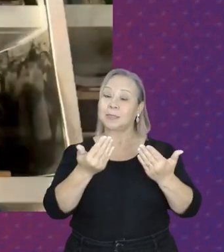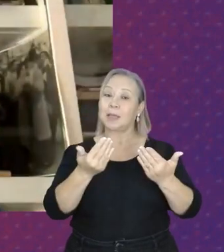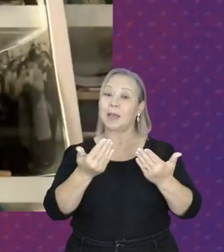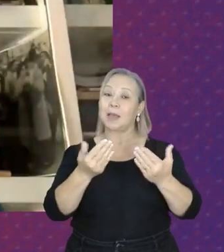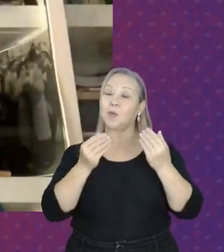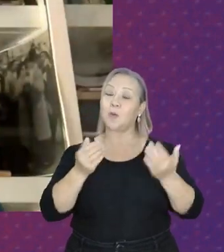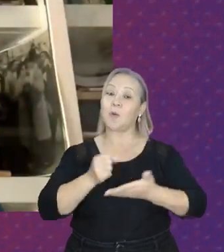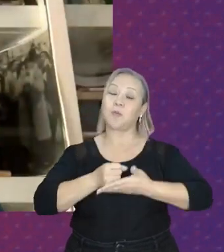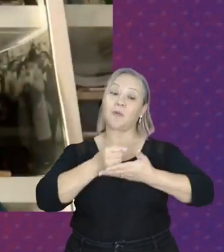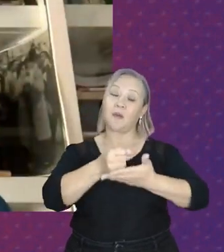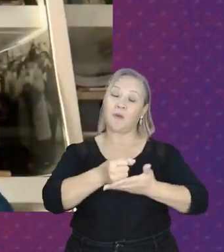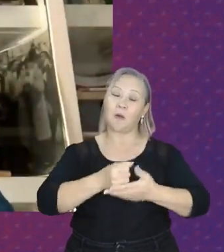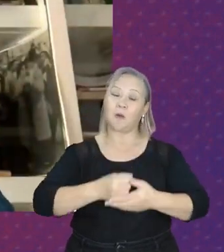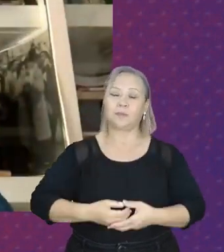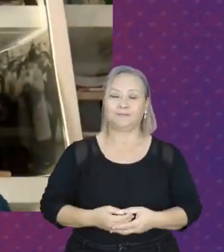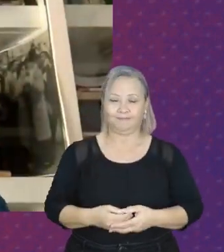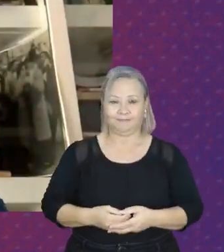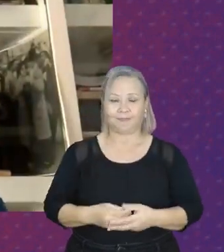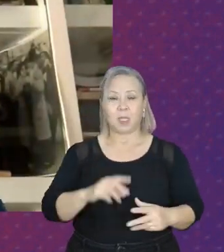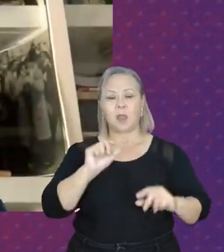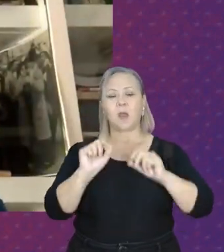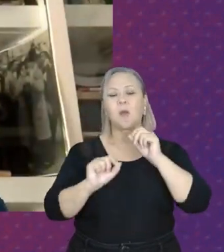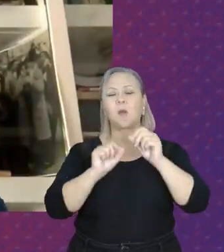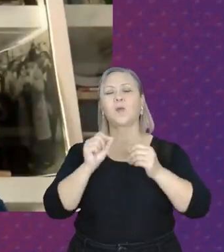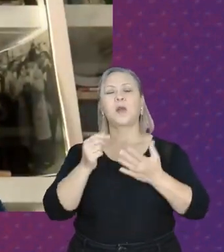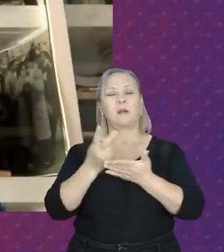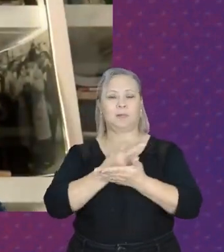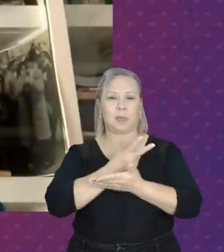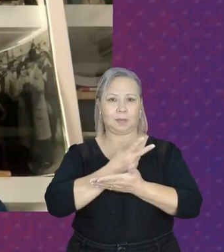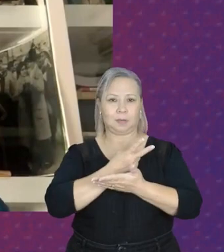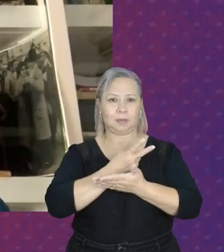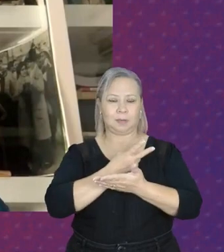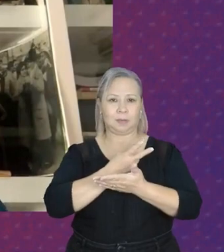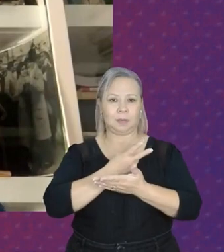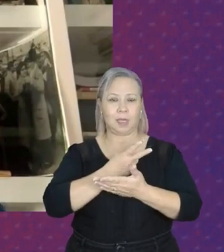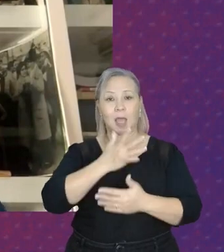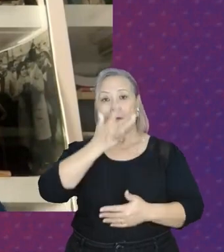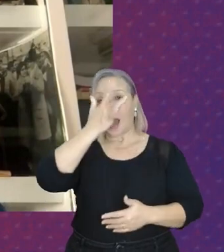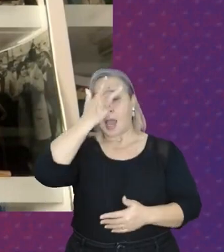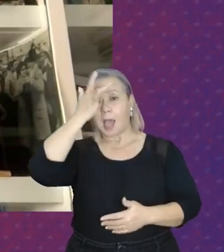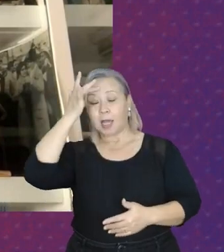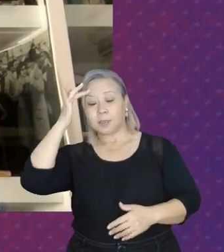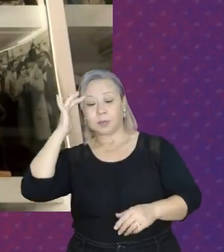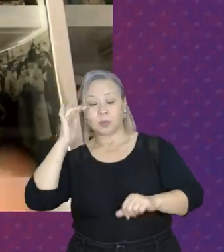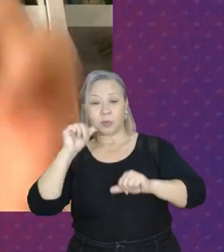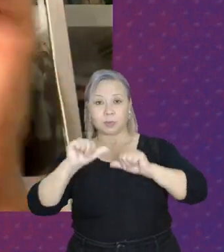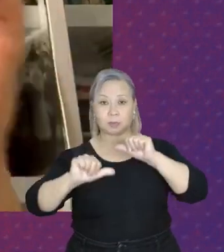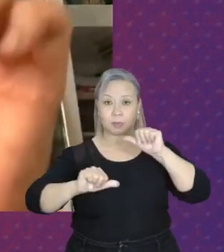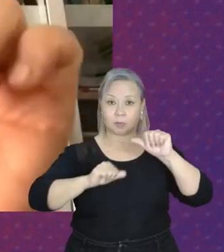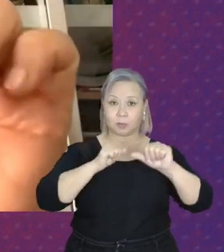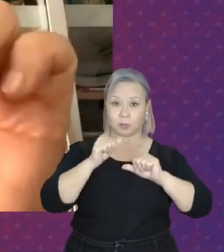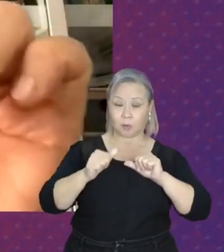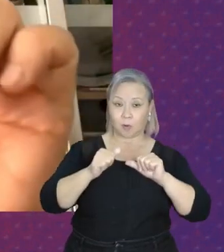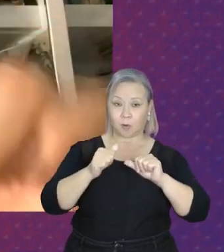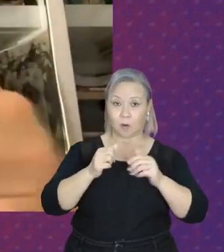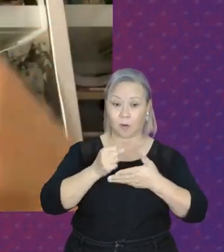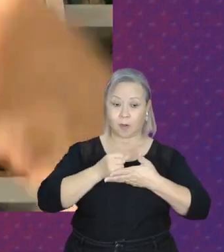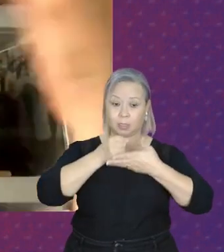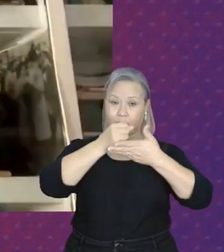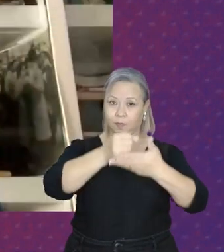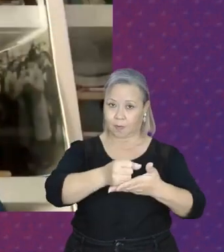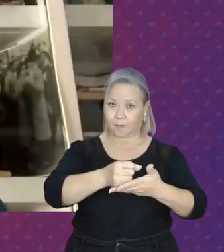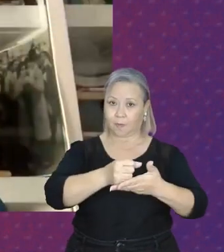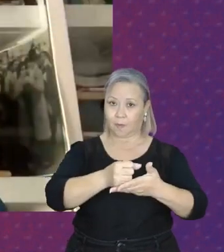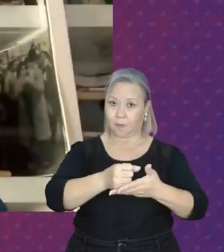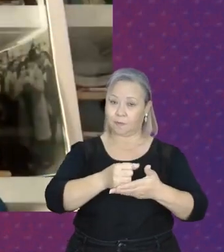como um favor. E o que que acontece? As pessoas trocam esse favor que na verdade